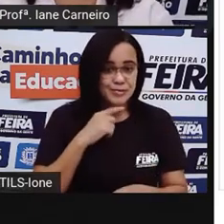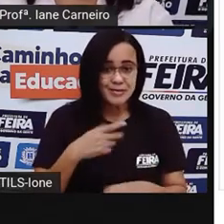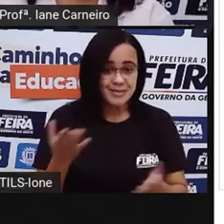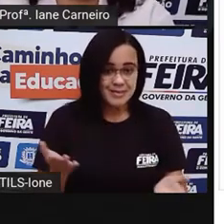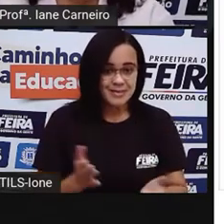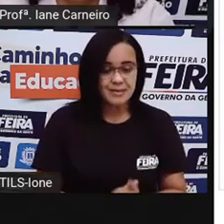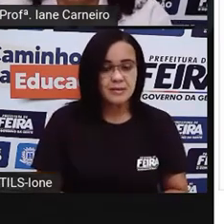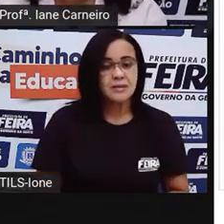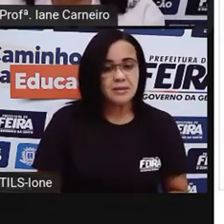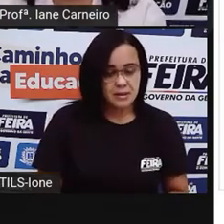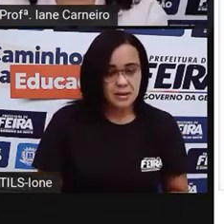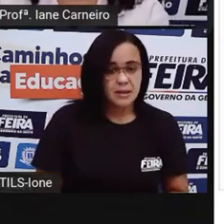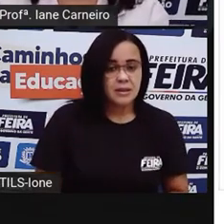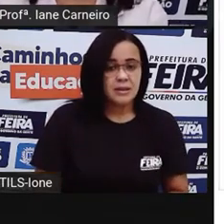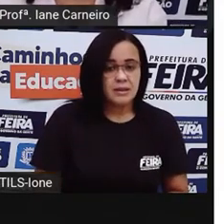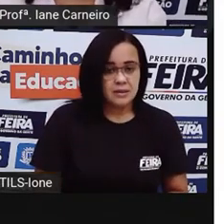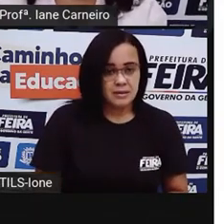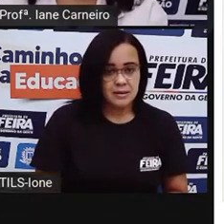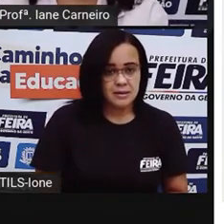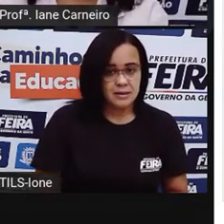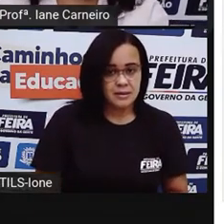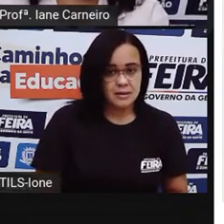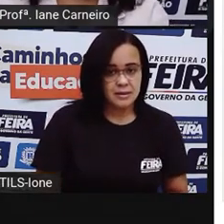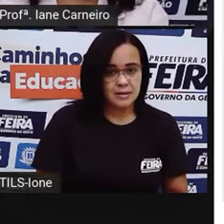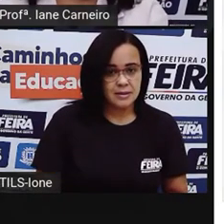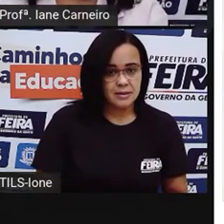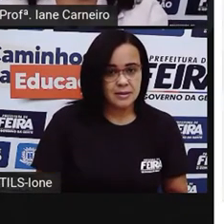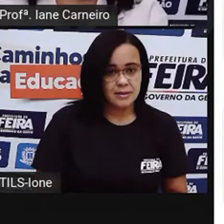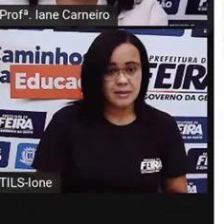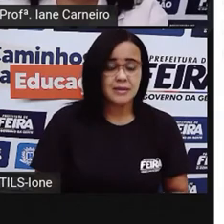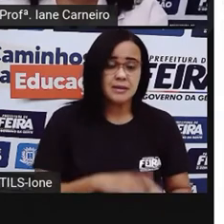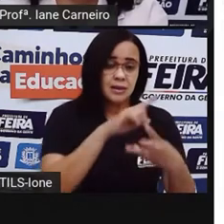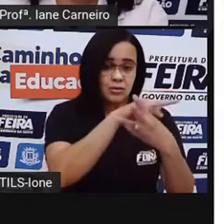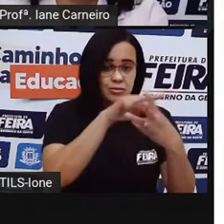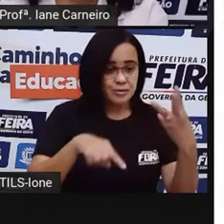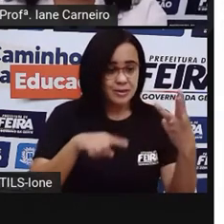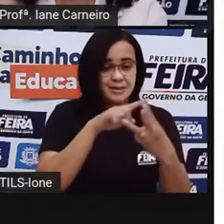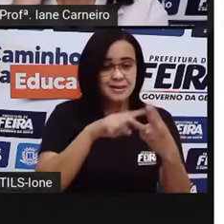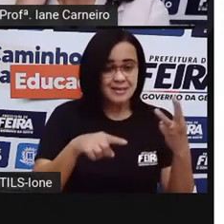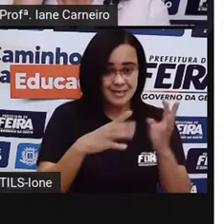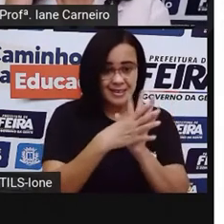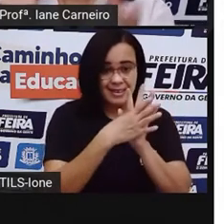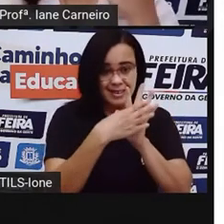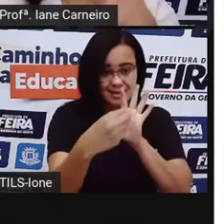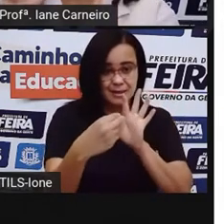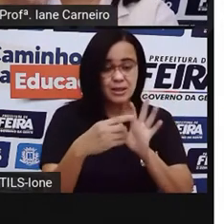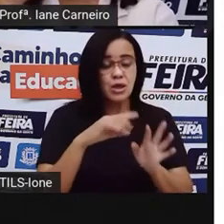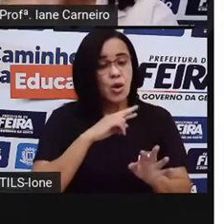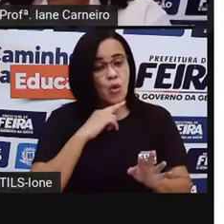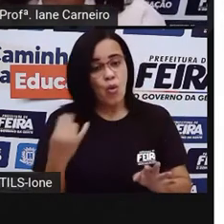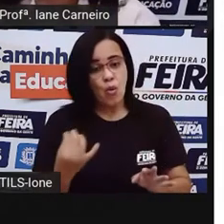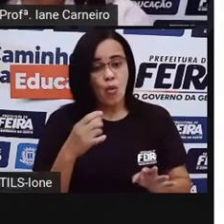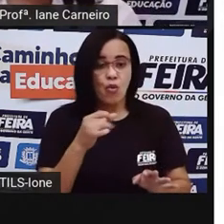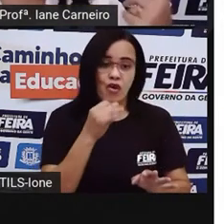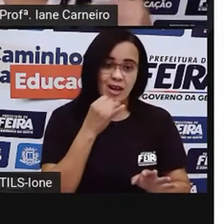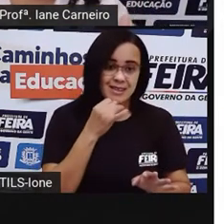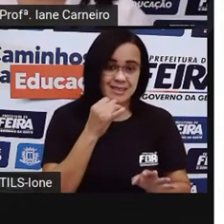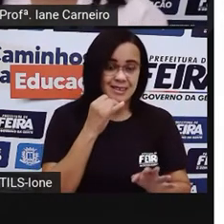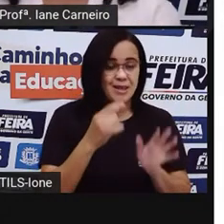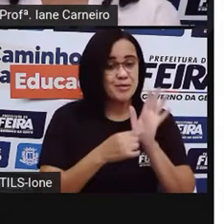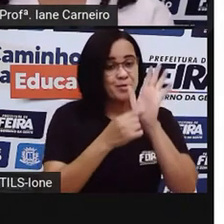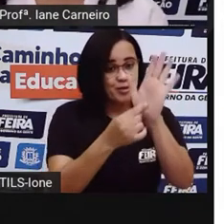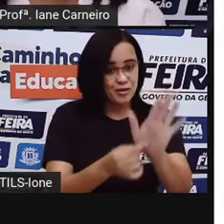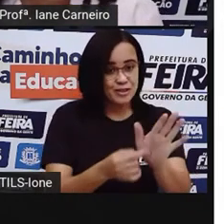né? Diferente desse e diferente dos outros três modelos que a Pró mostrou para vocês, né? E aí vocês lembram daquele